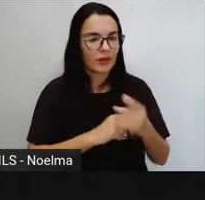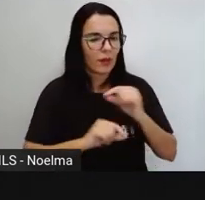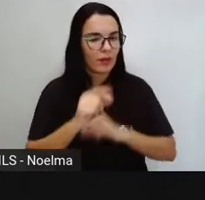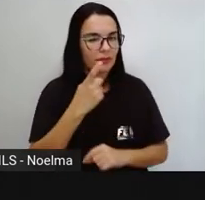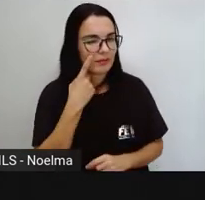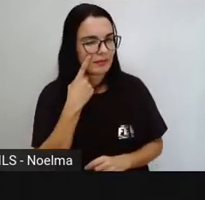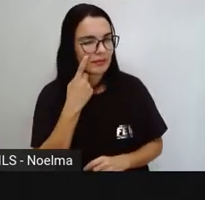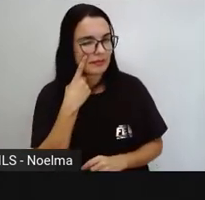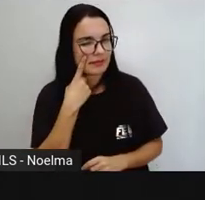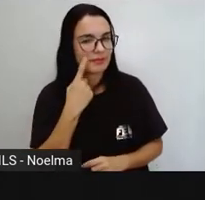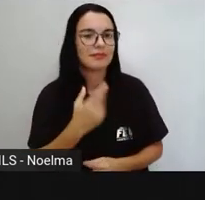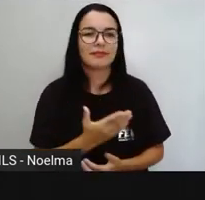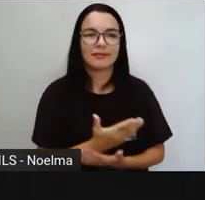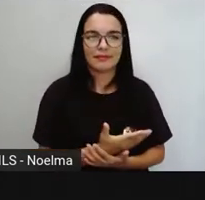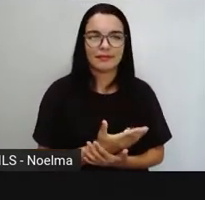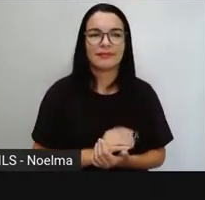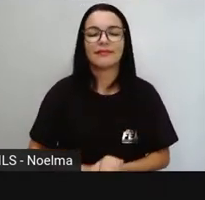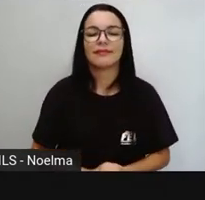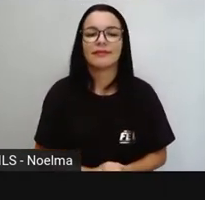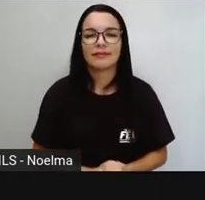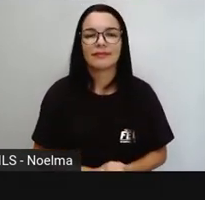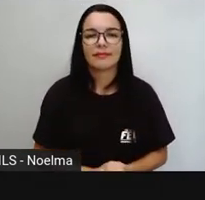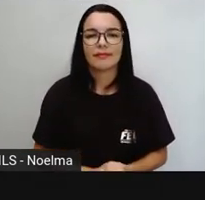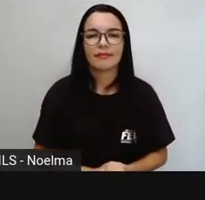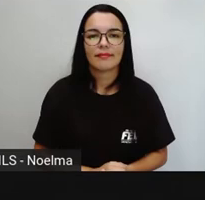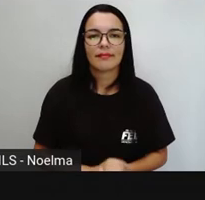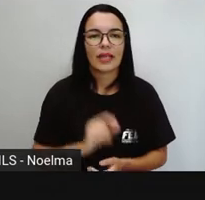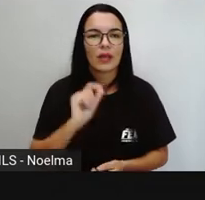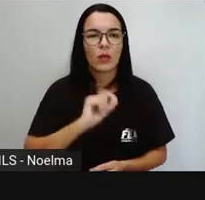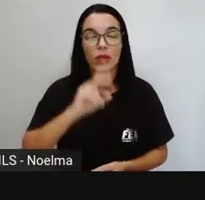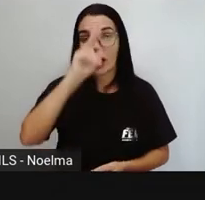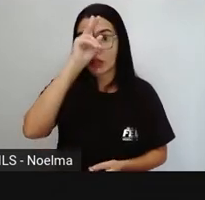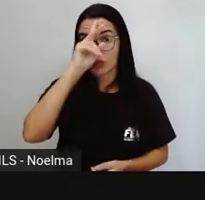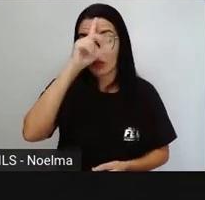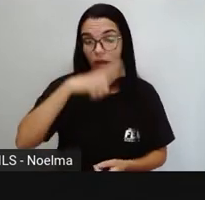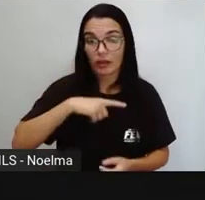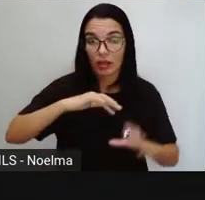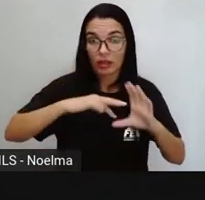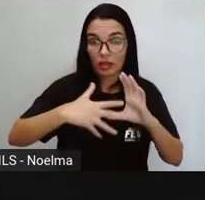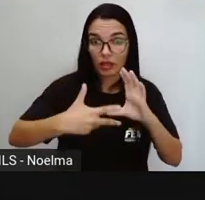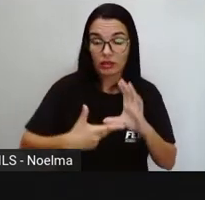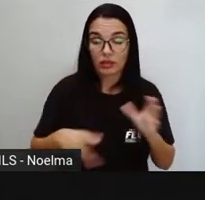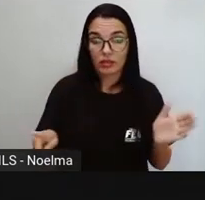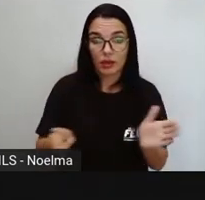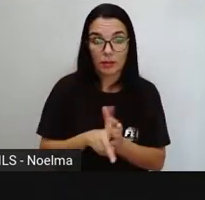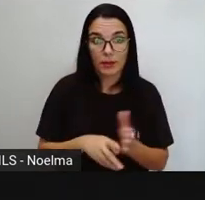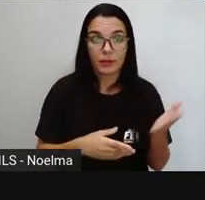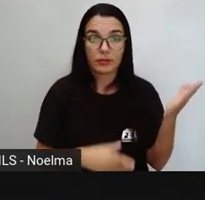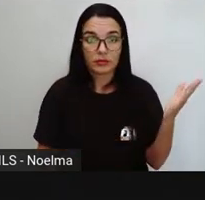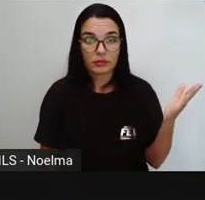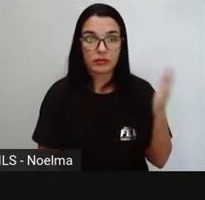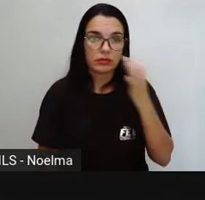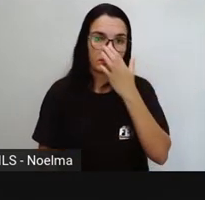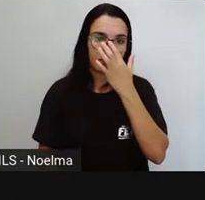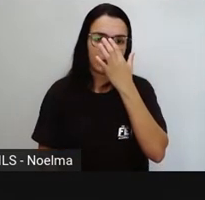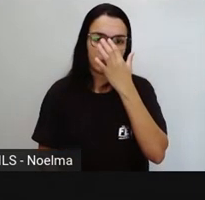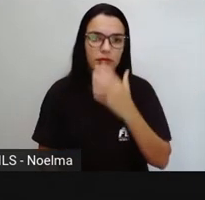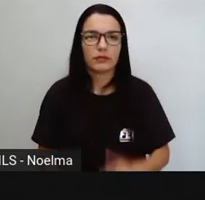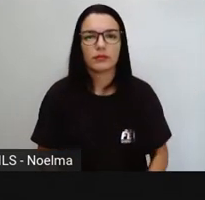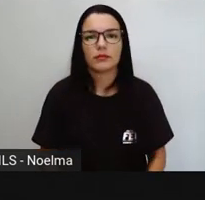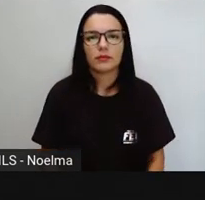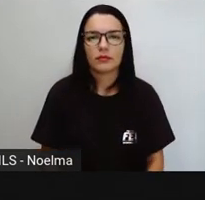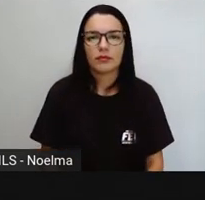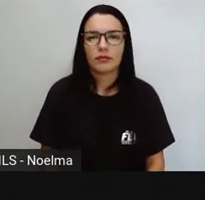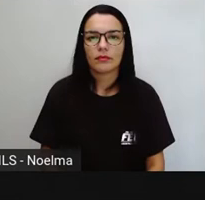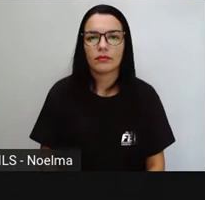observar aí sobre o enredo, né? E sobre as características trazidas no texto. Então, do que é que o